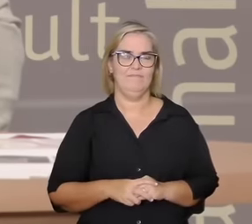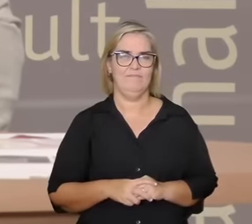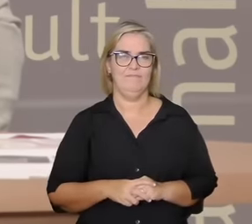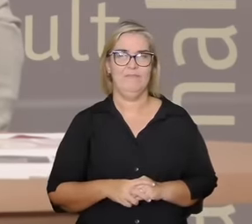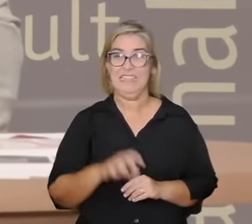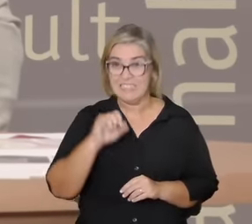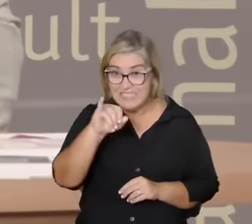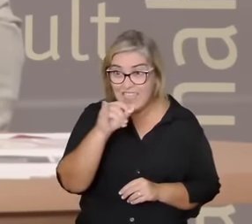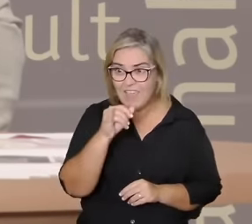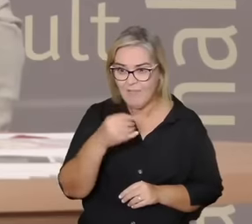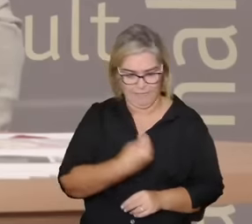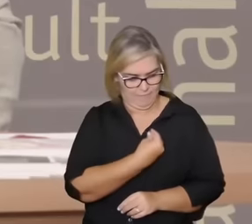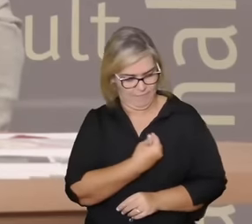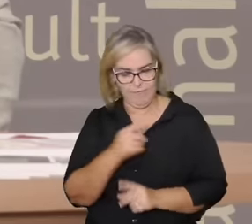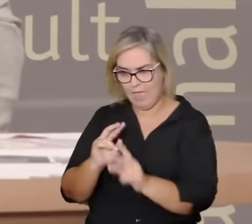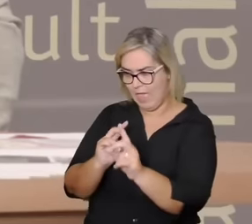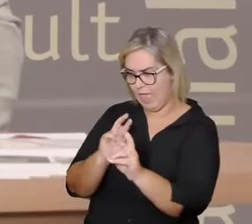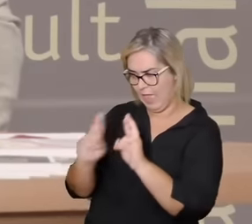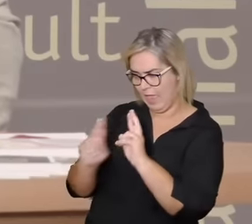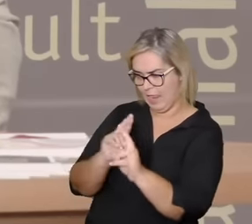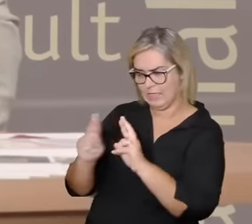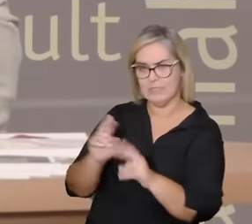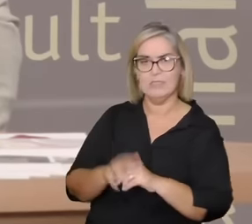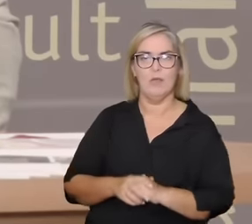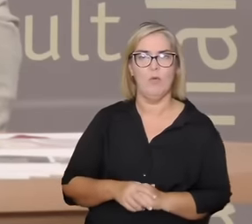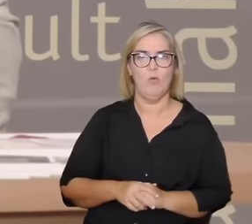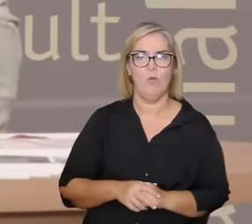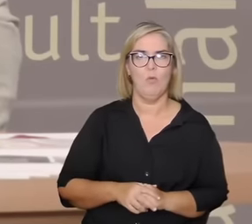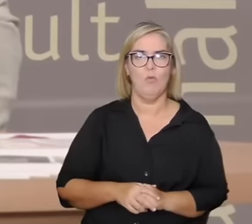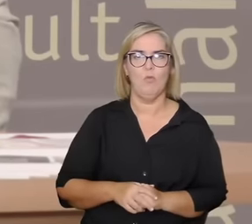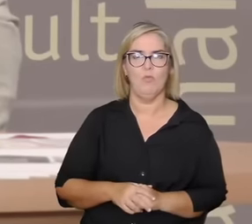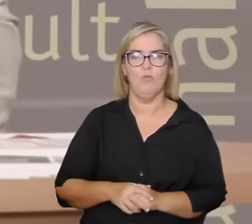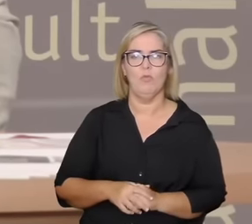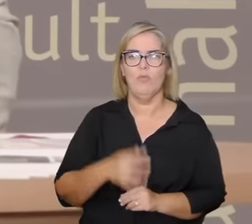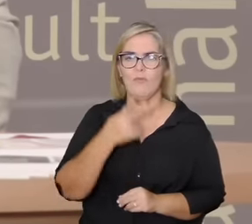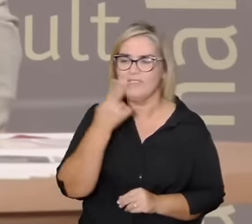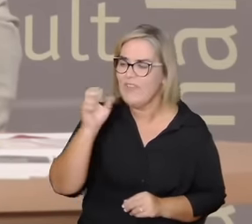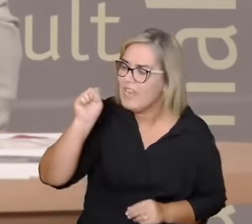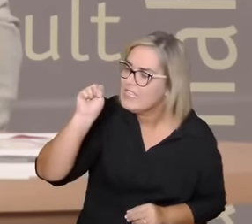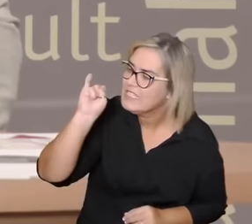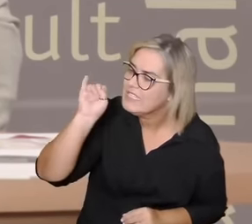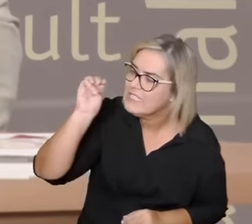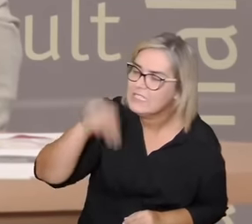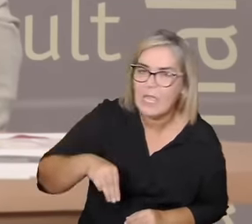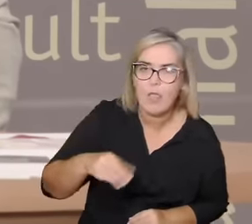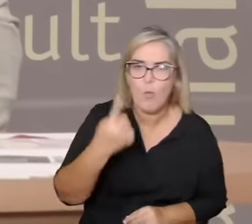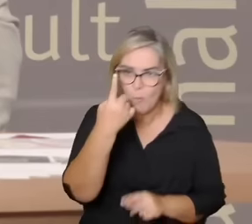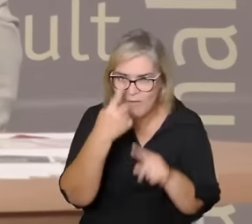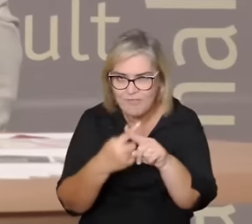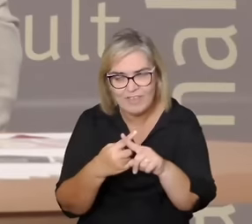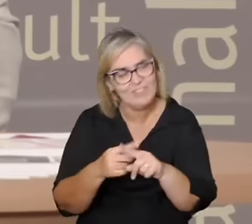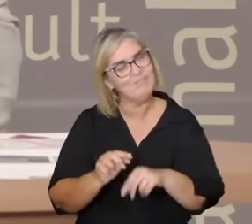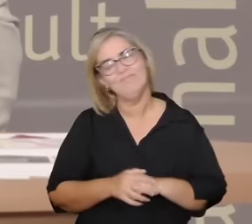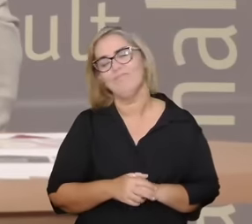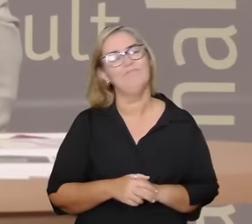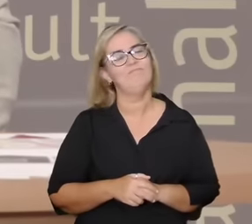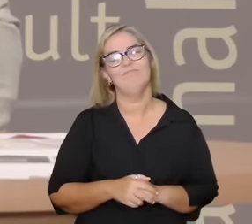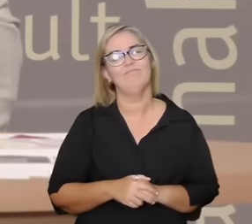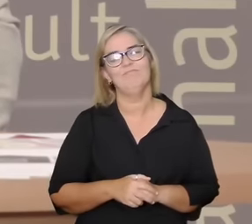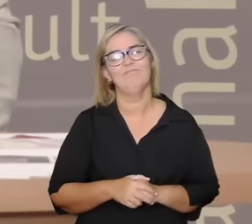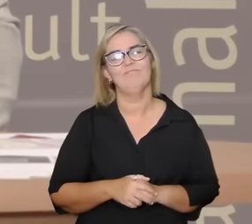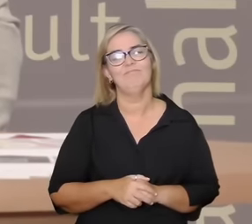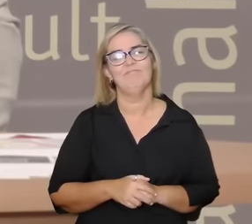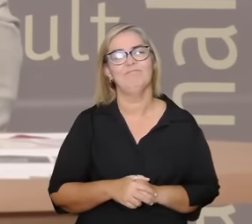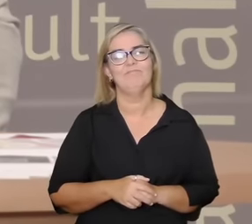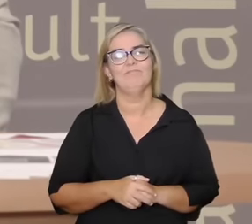relação não vai estar bem porque existe um conceito que eu gosto